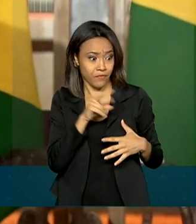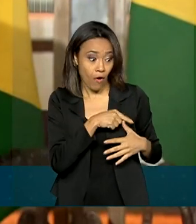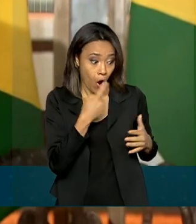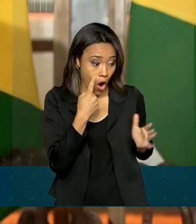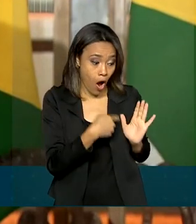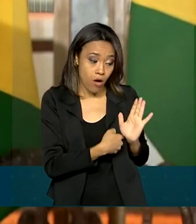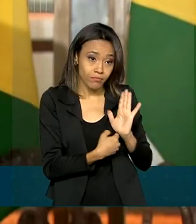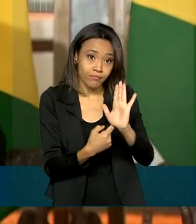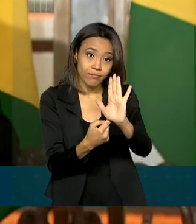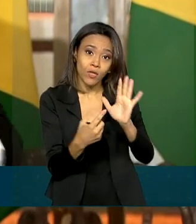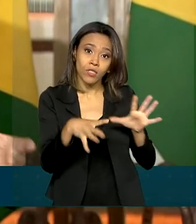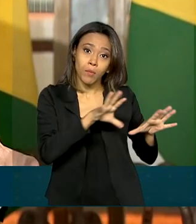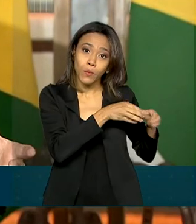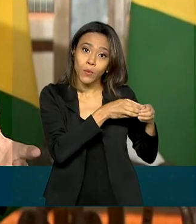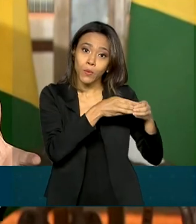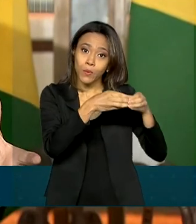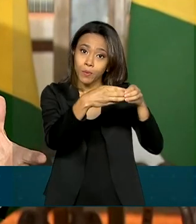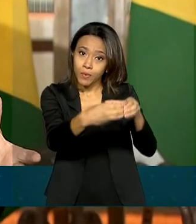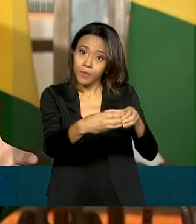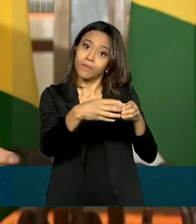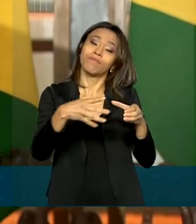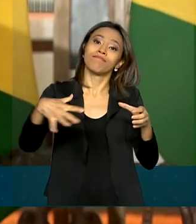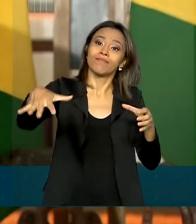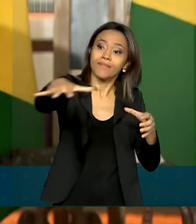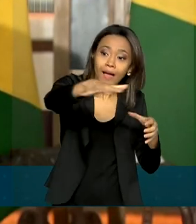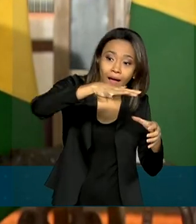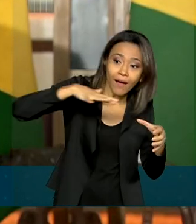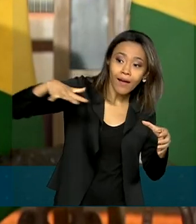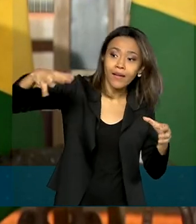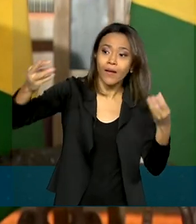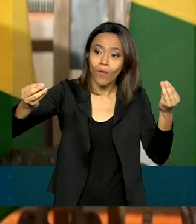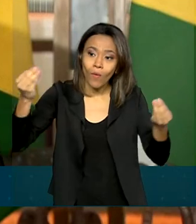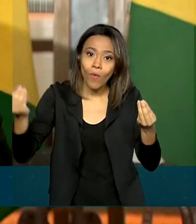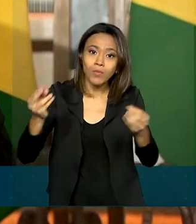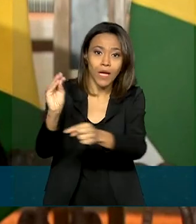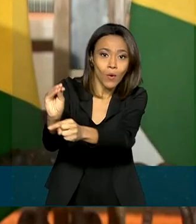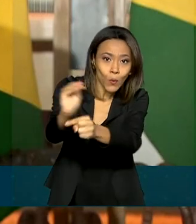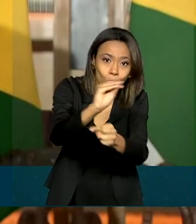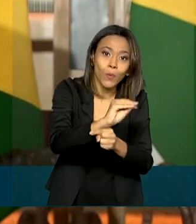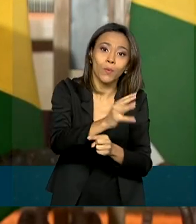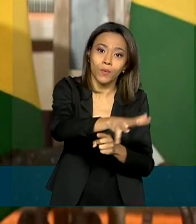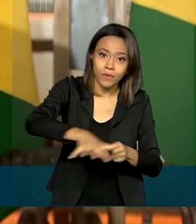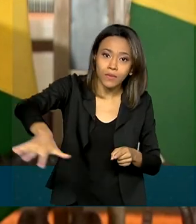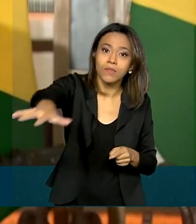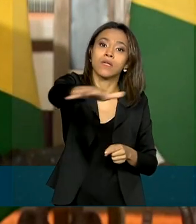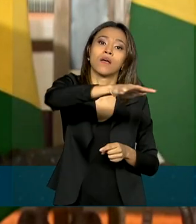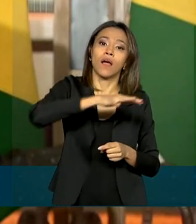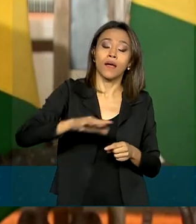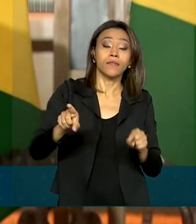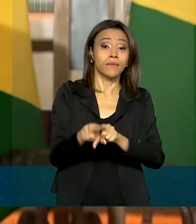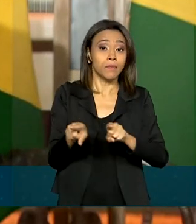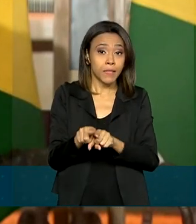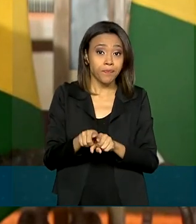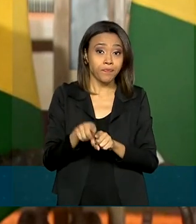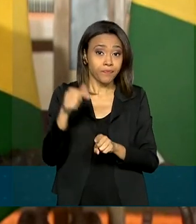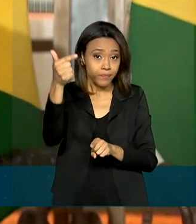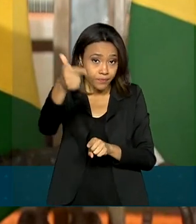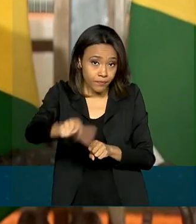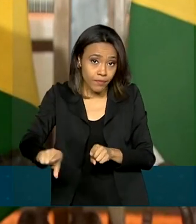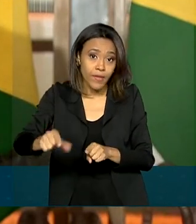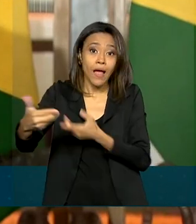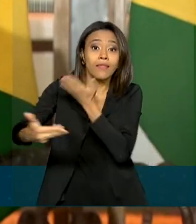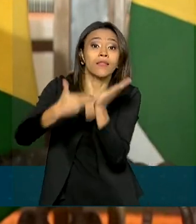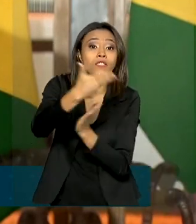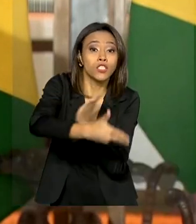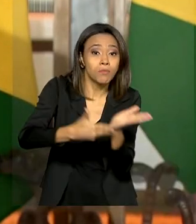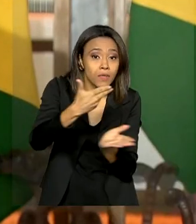vejam o estado que se encontra para aquela área de selva, bem como o atendimento que é feito às